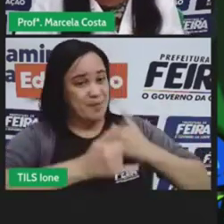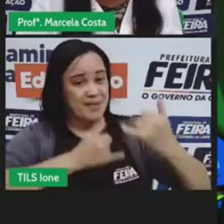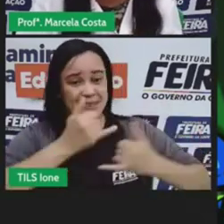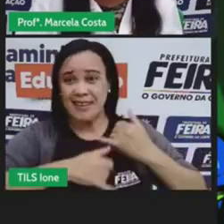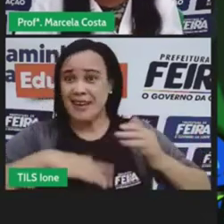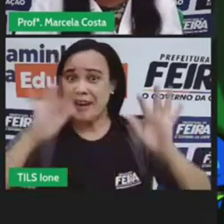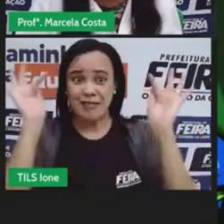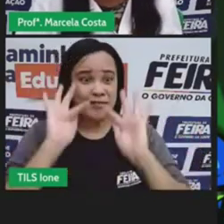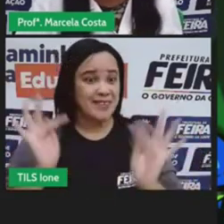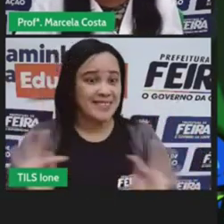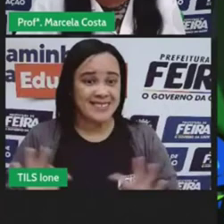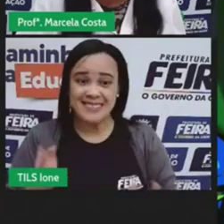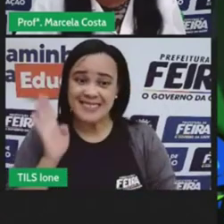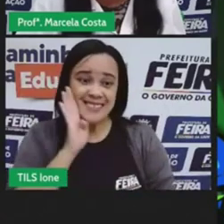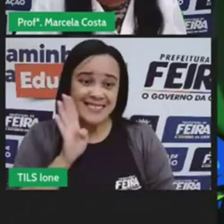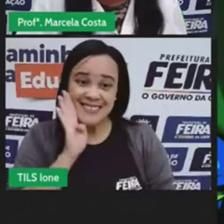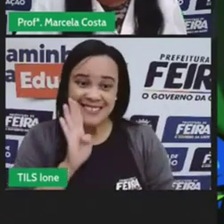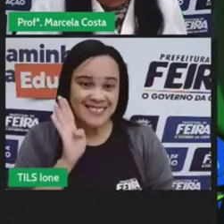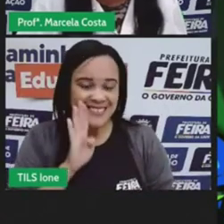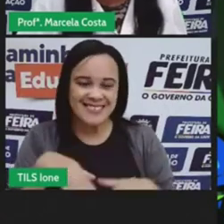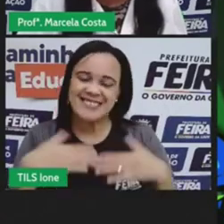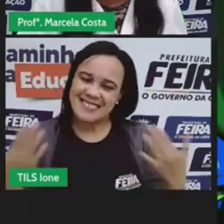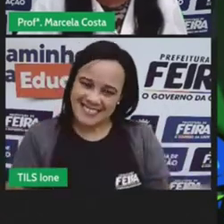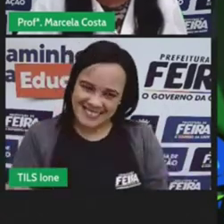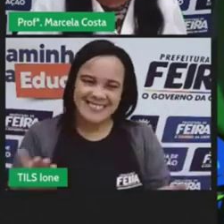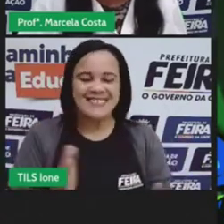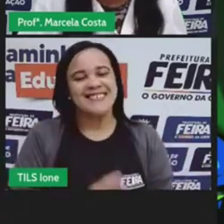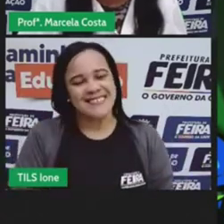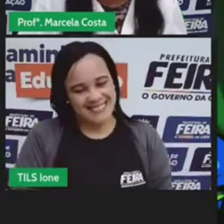vai se divertir então ó